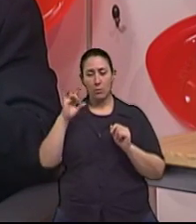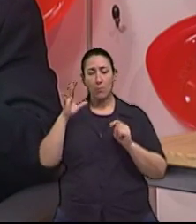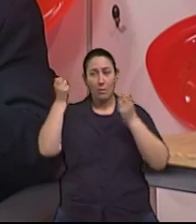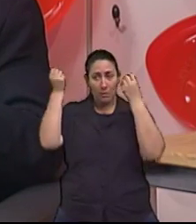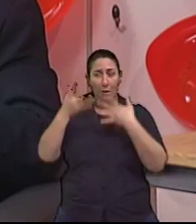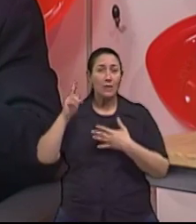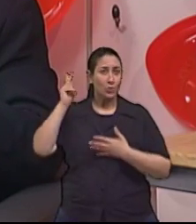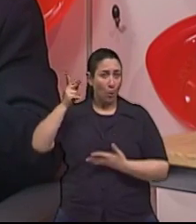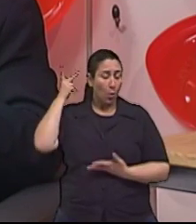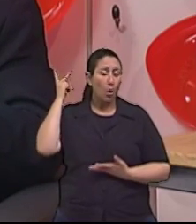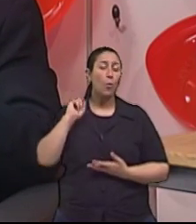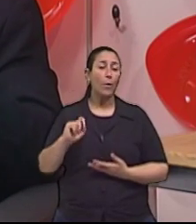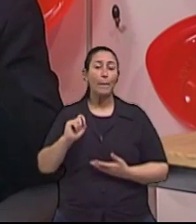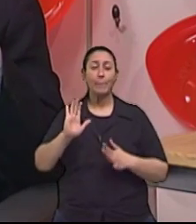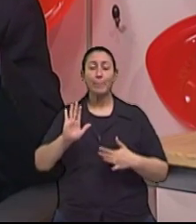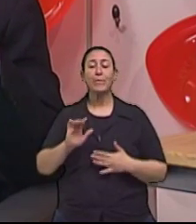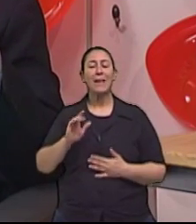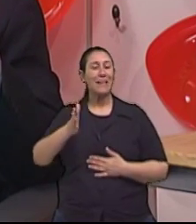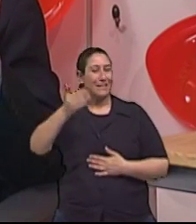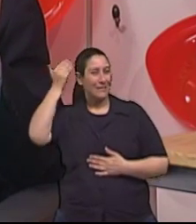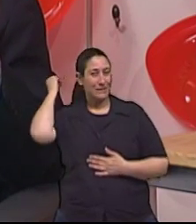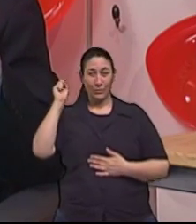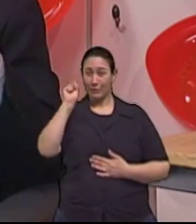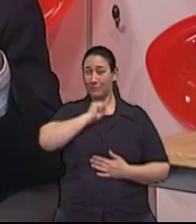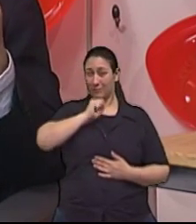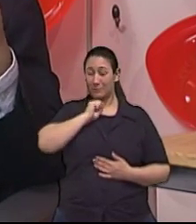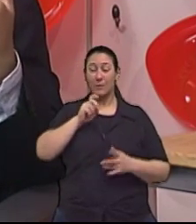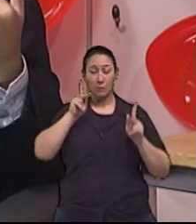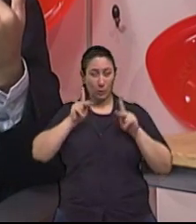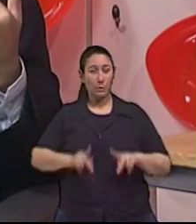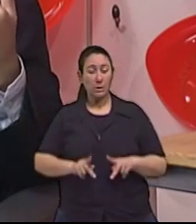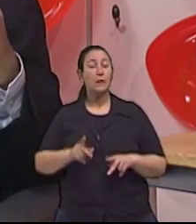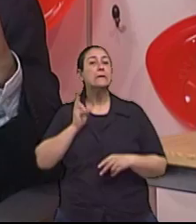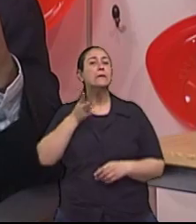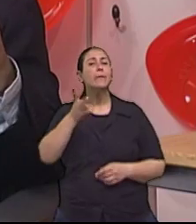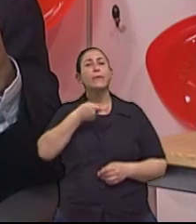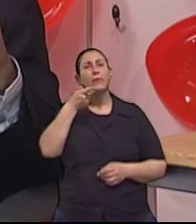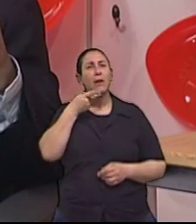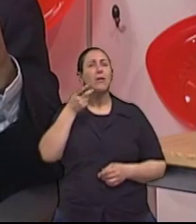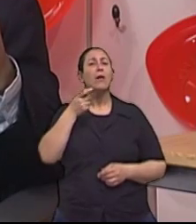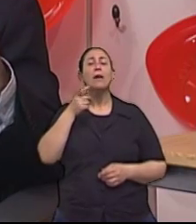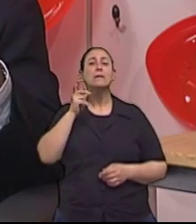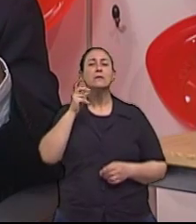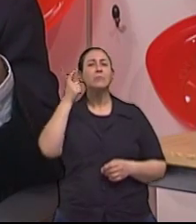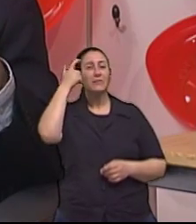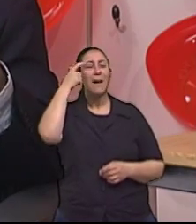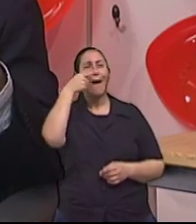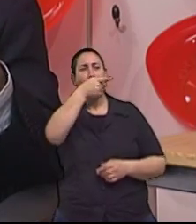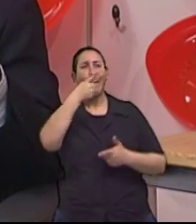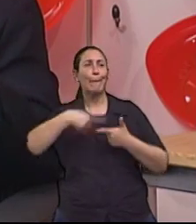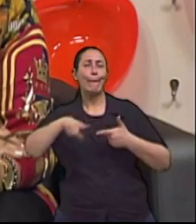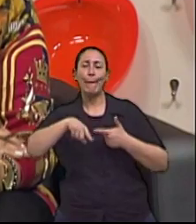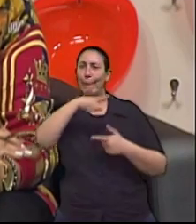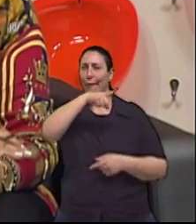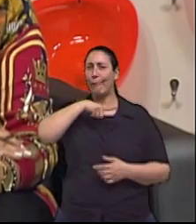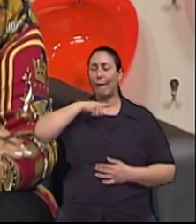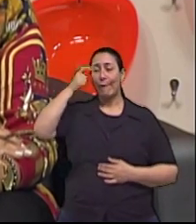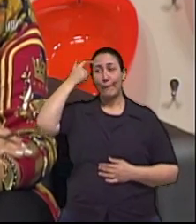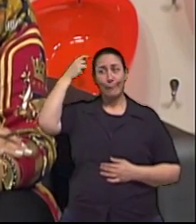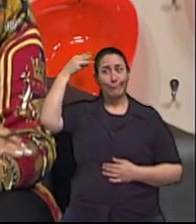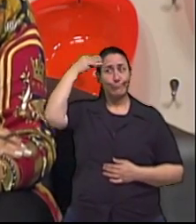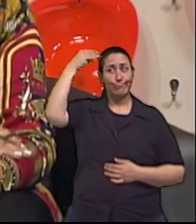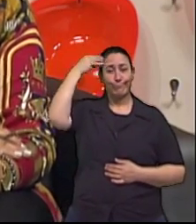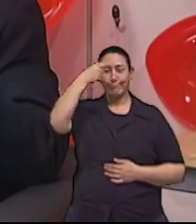histórica, antigamente as pessoas ouviam muito mais falar em esclerose, daí está esclerosado, do que em Alzheimer.